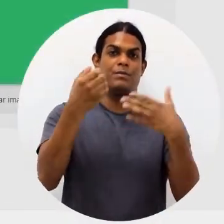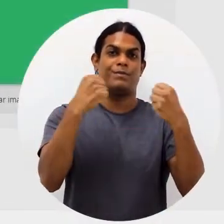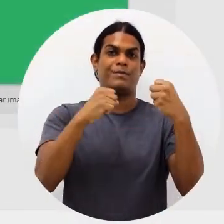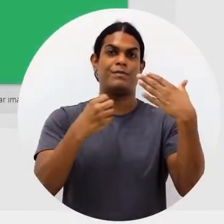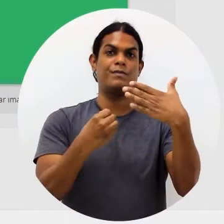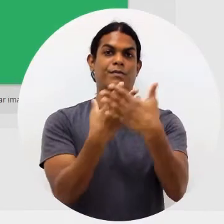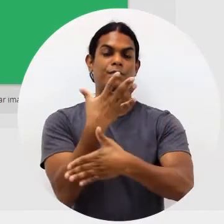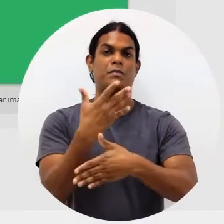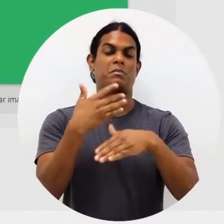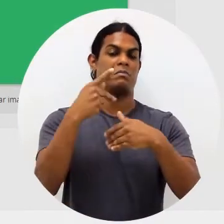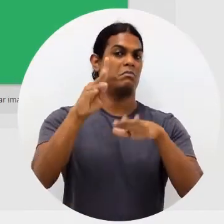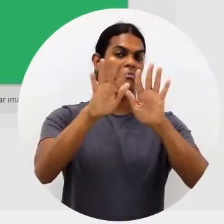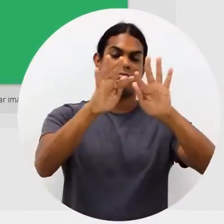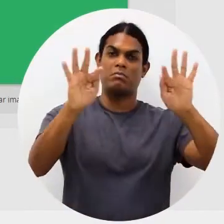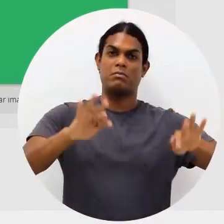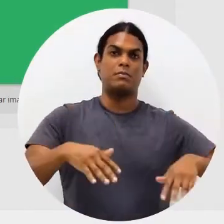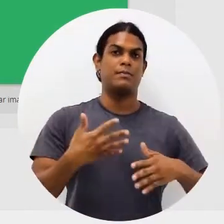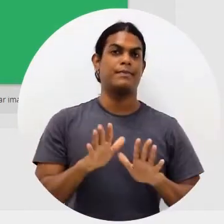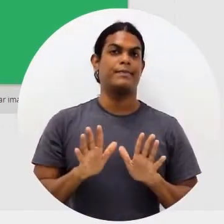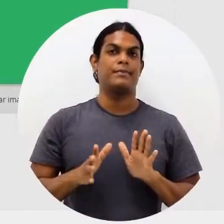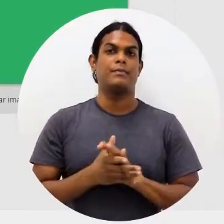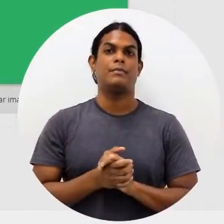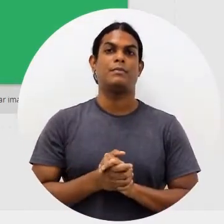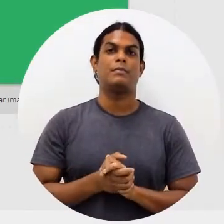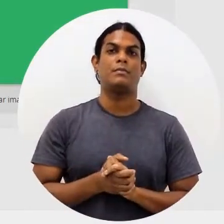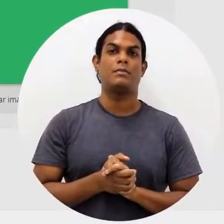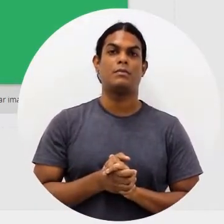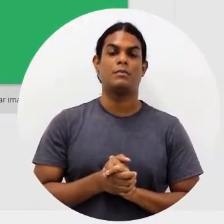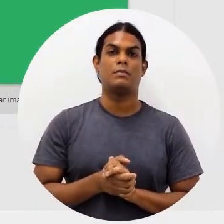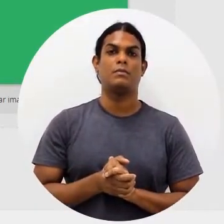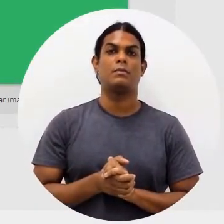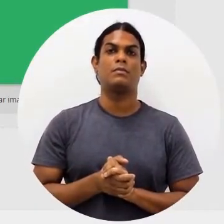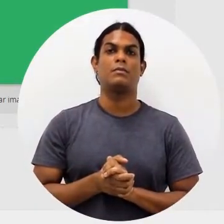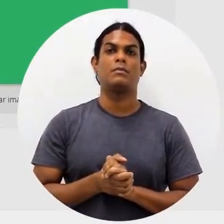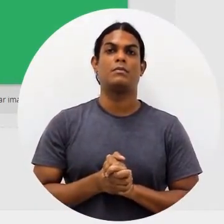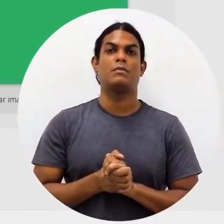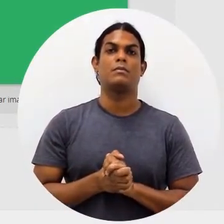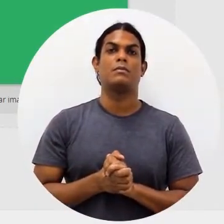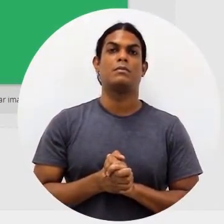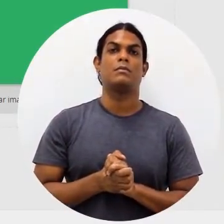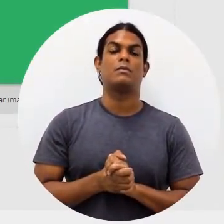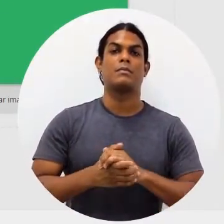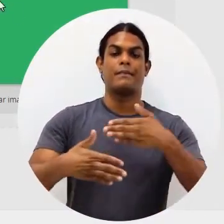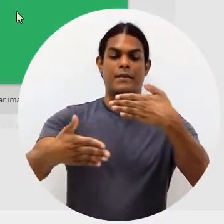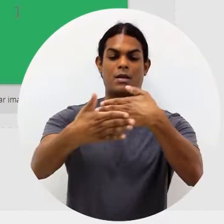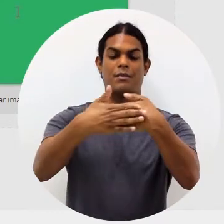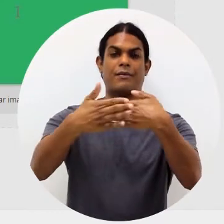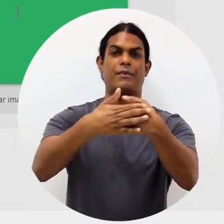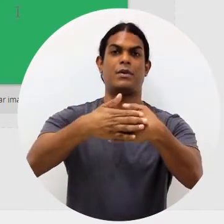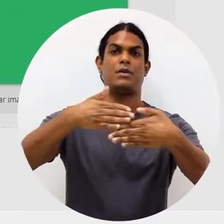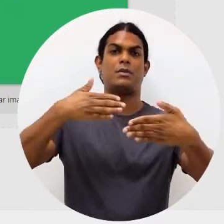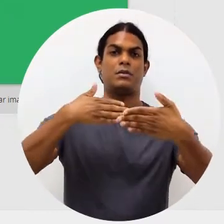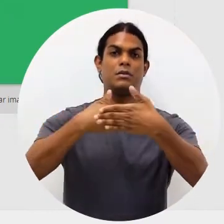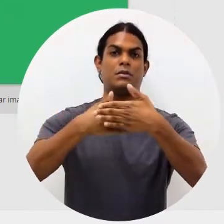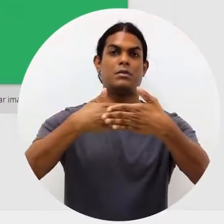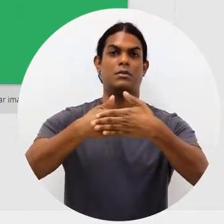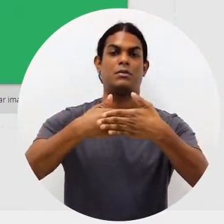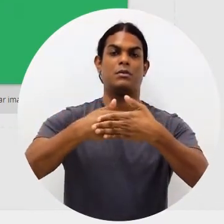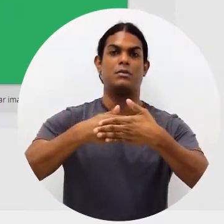que você precisa criar da forma como você quiser. Aqui a gente tem o layout dele na frente e aqui no verso.